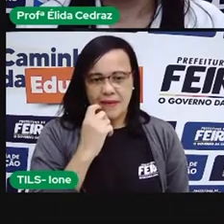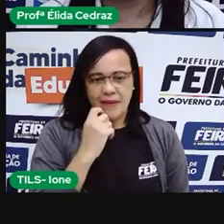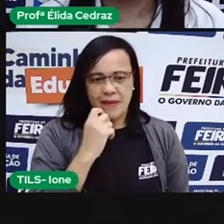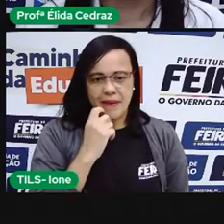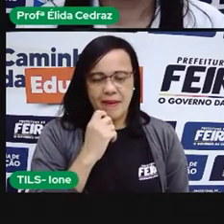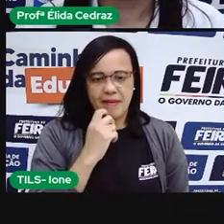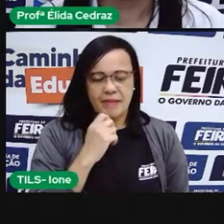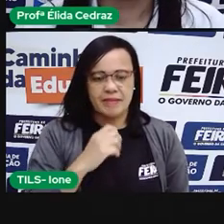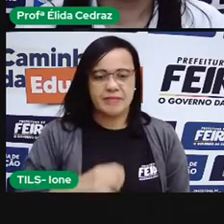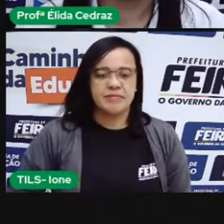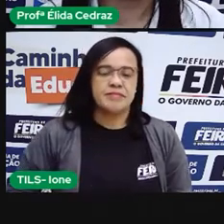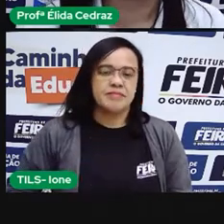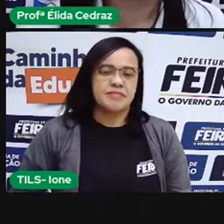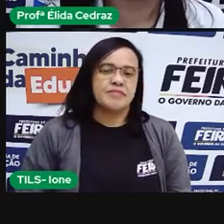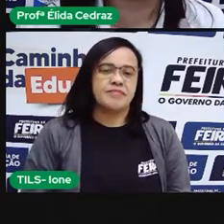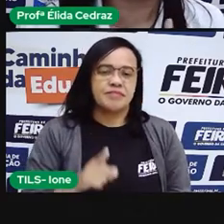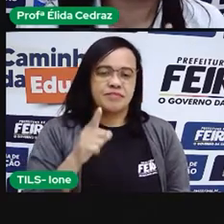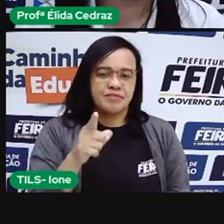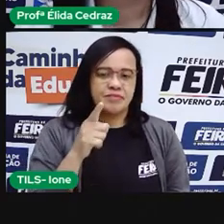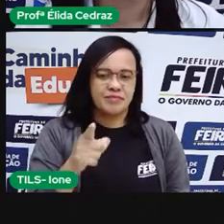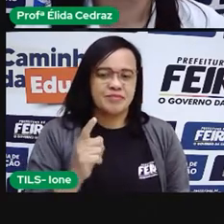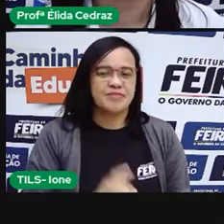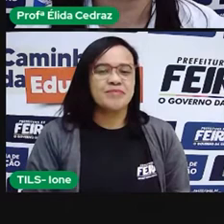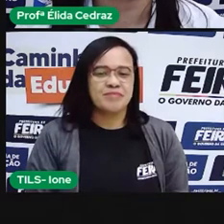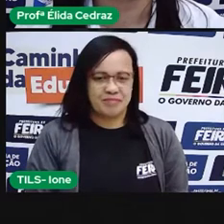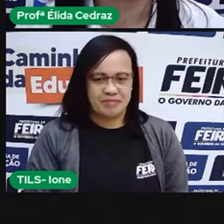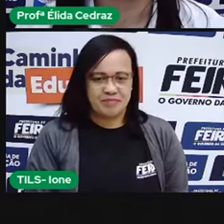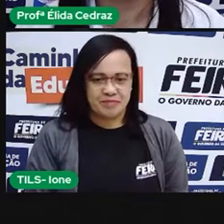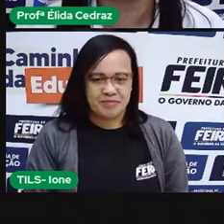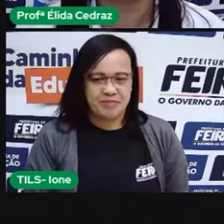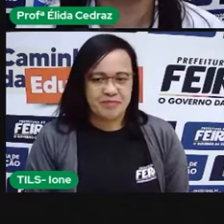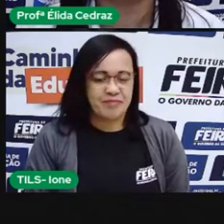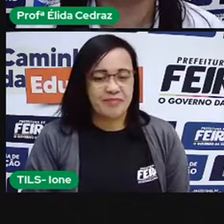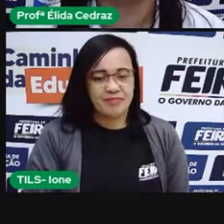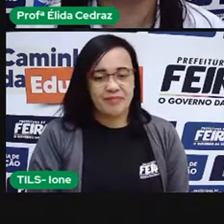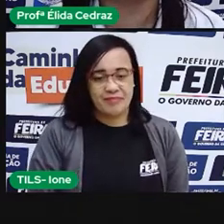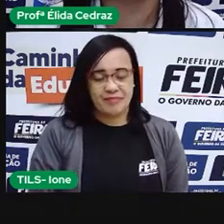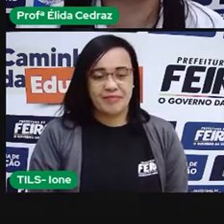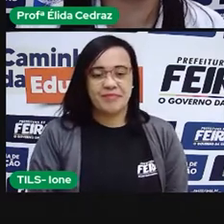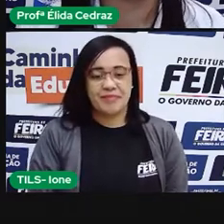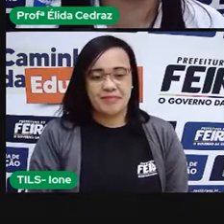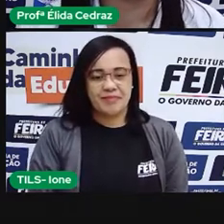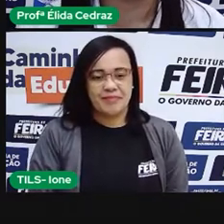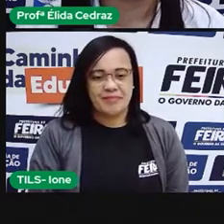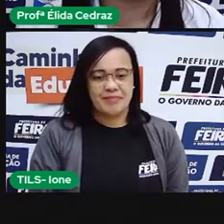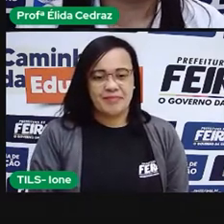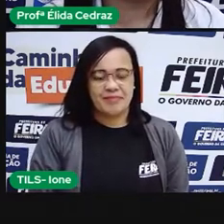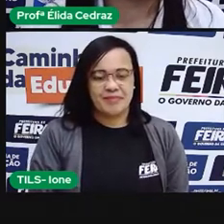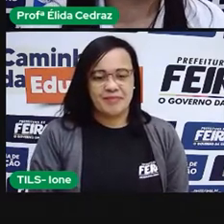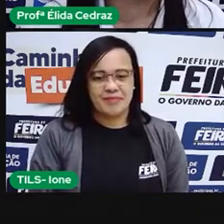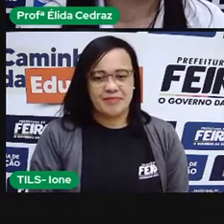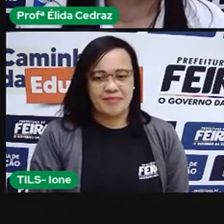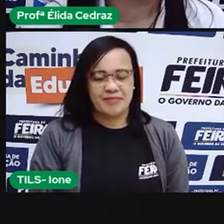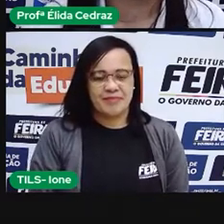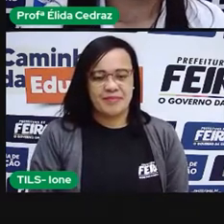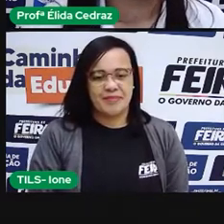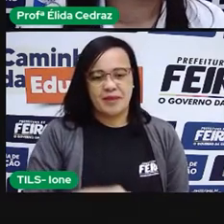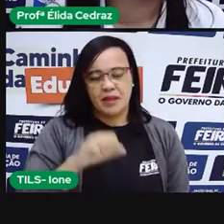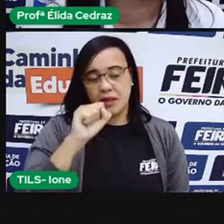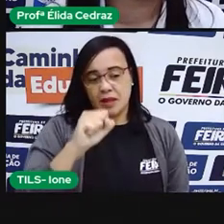Aqui nós temos um parente do caçanguejo. O nome dele é Siri. Eu escrevo